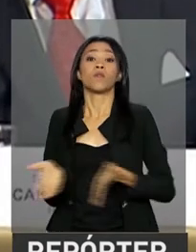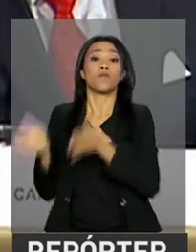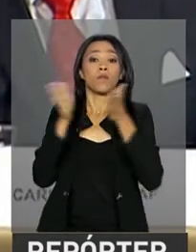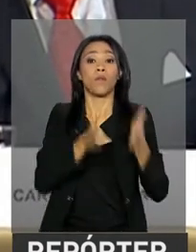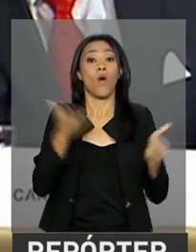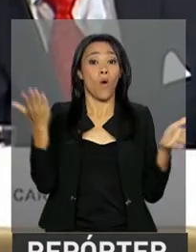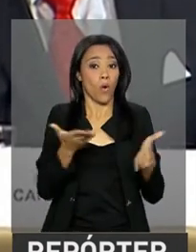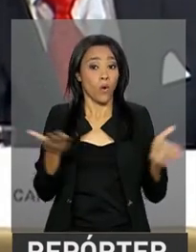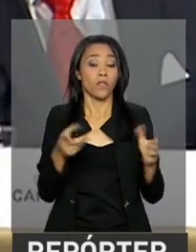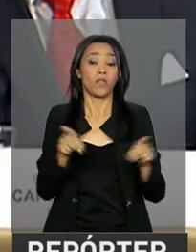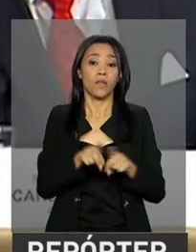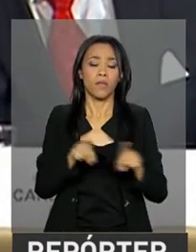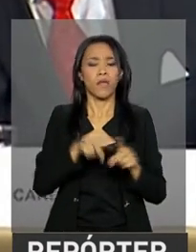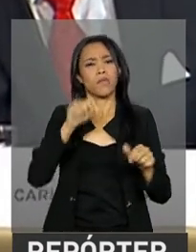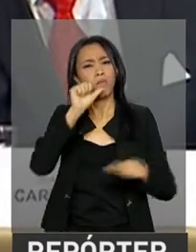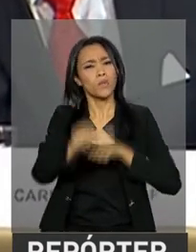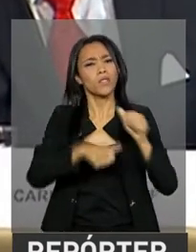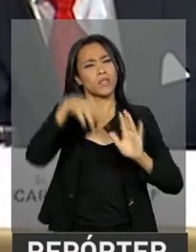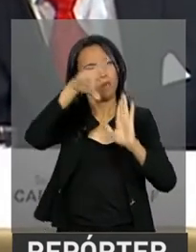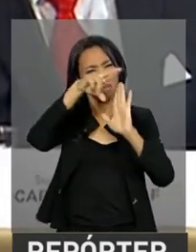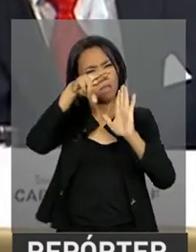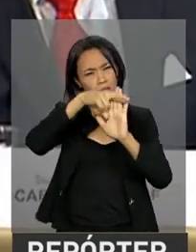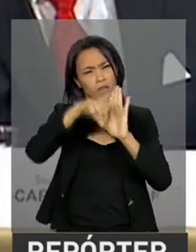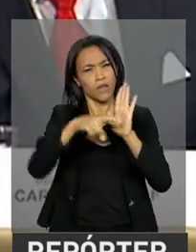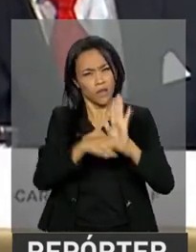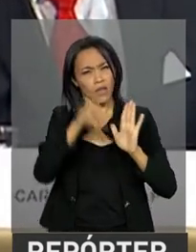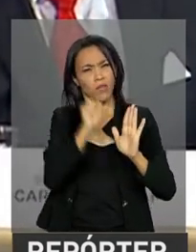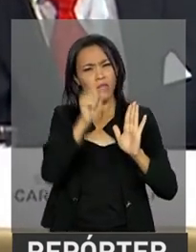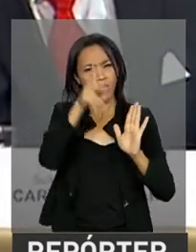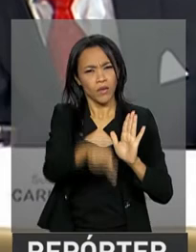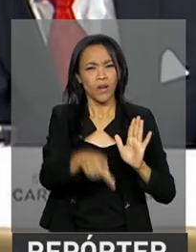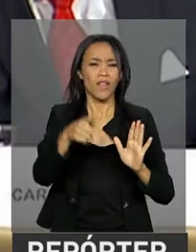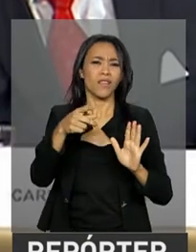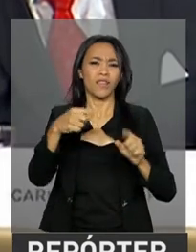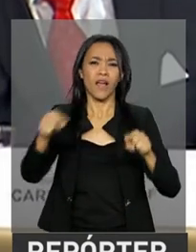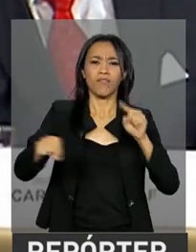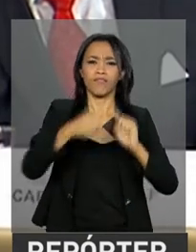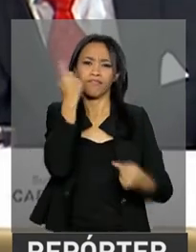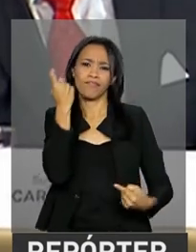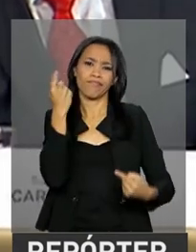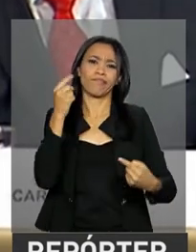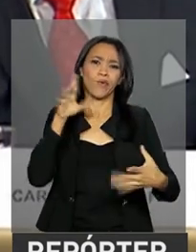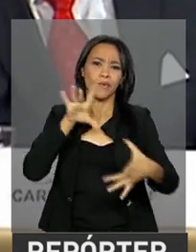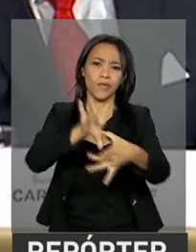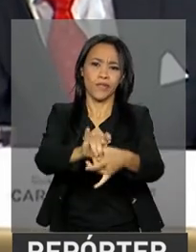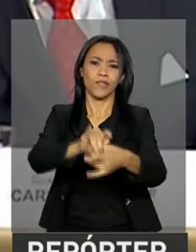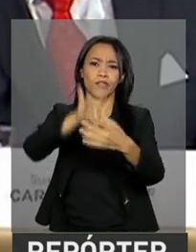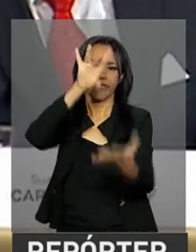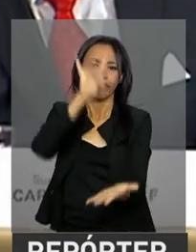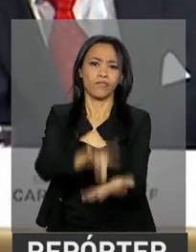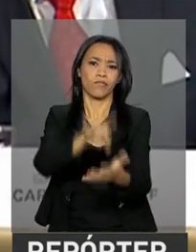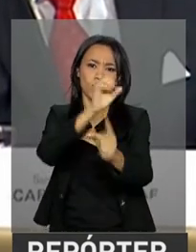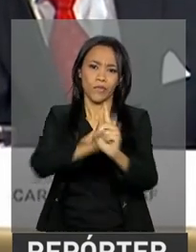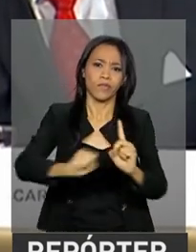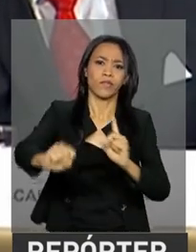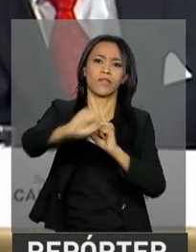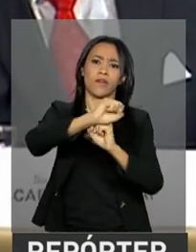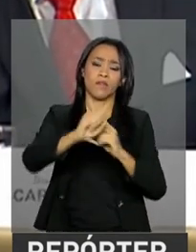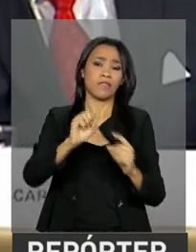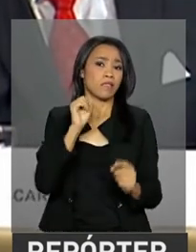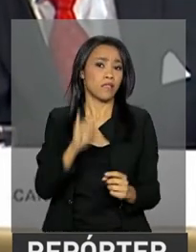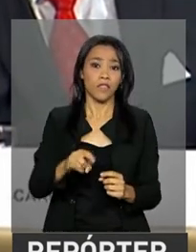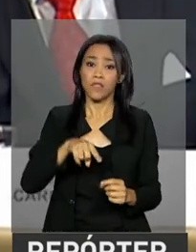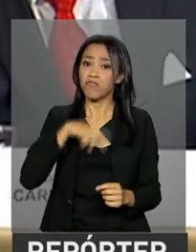um sistema previdenciário que está em descompasso com nossa realidade demográfica e que, se nada fizermos,